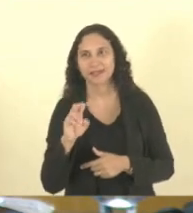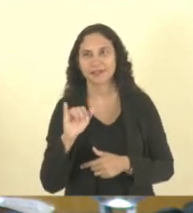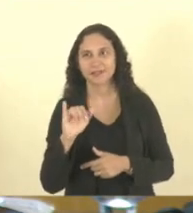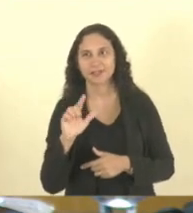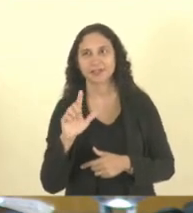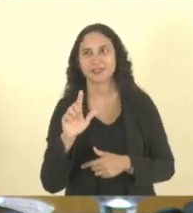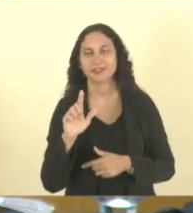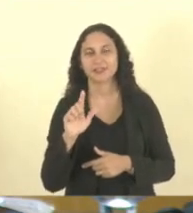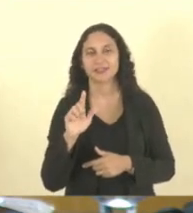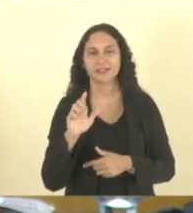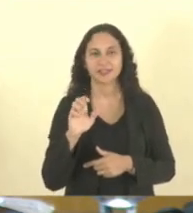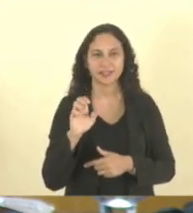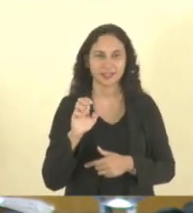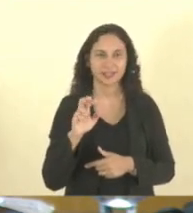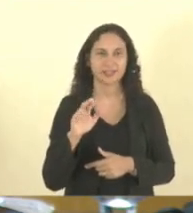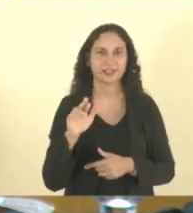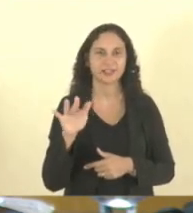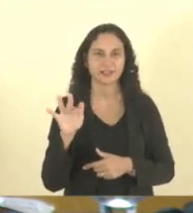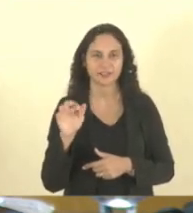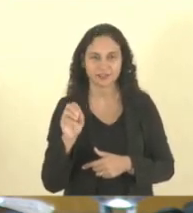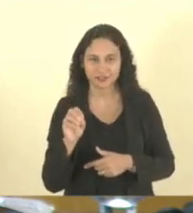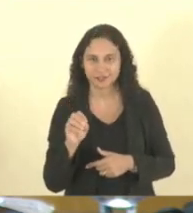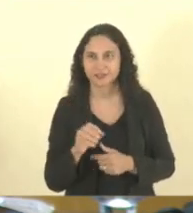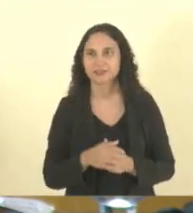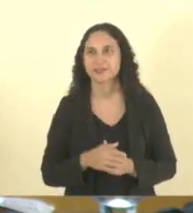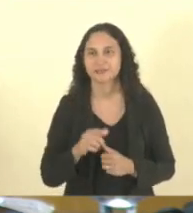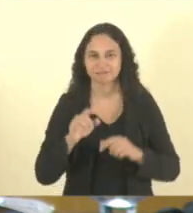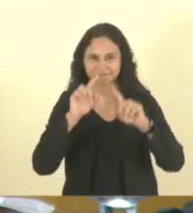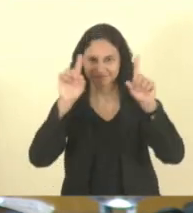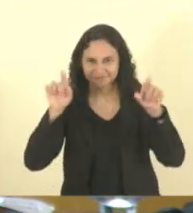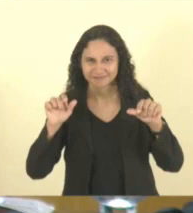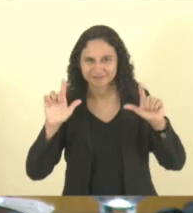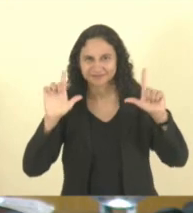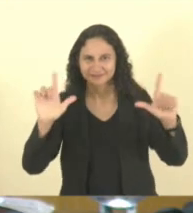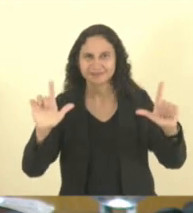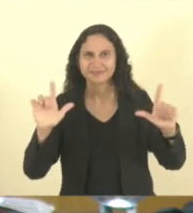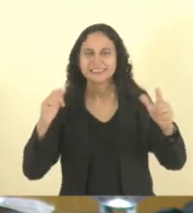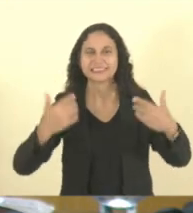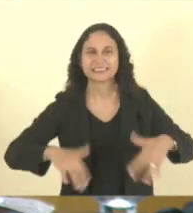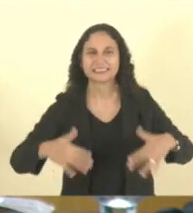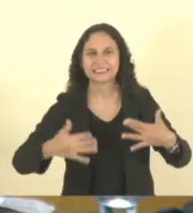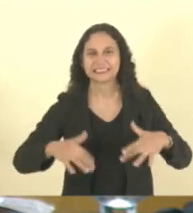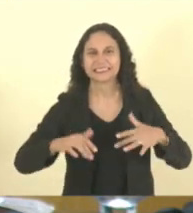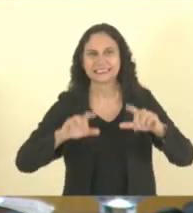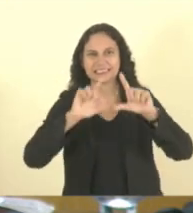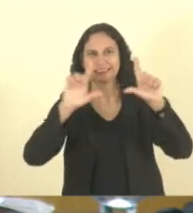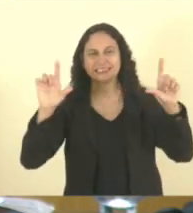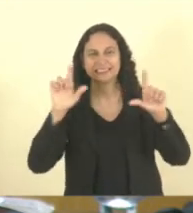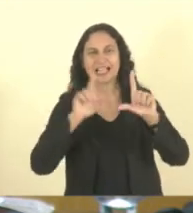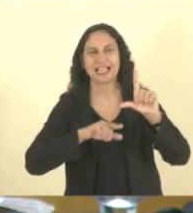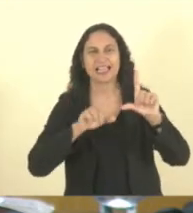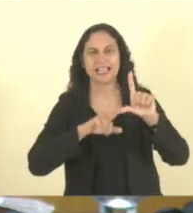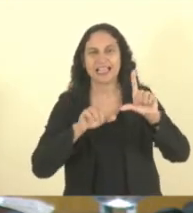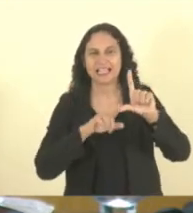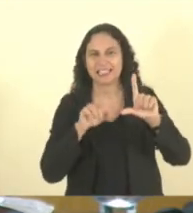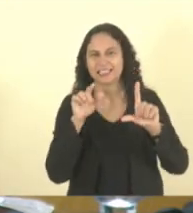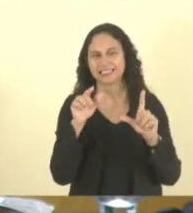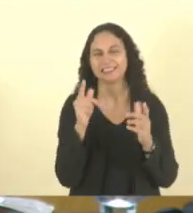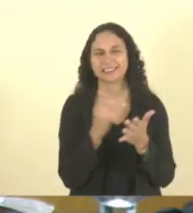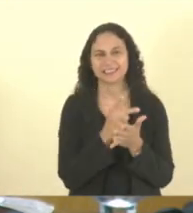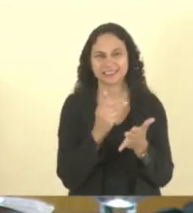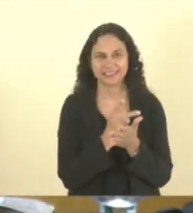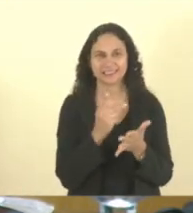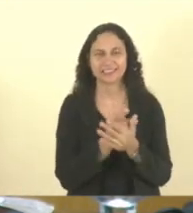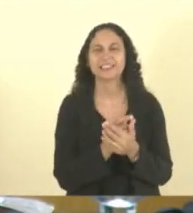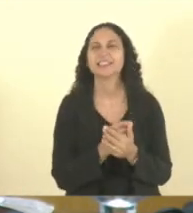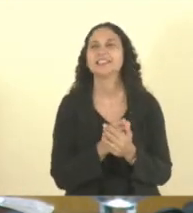juntos ontem tinha dois cartazes ali que o português pediu pediu arrego. Declaro à